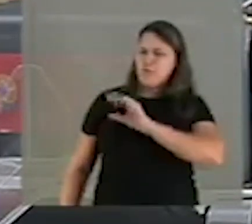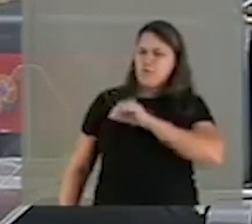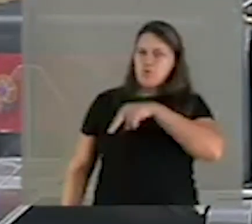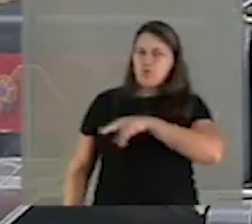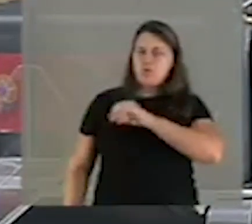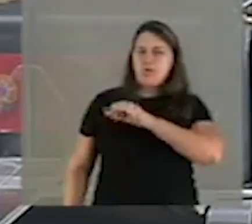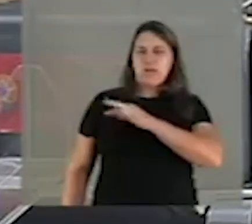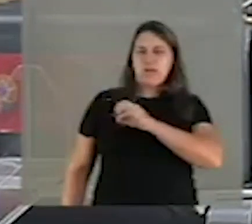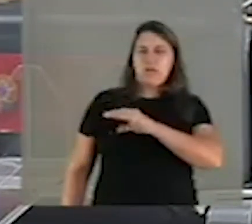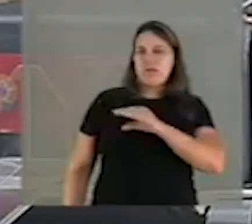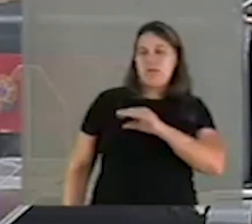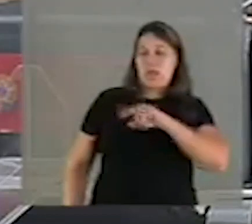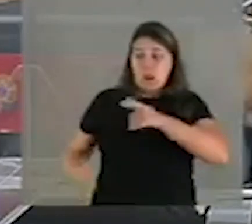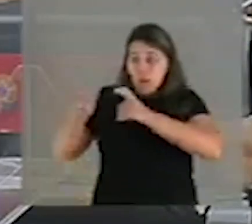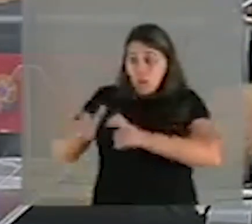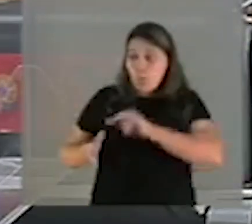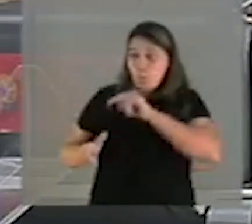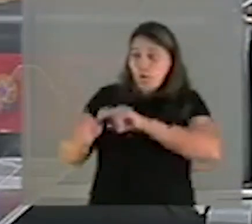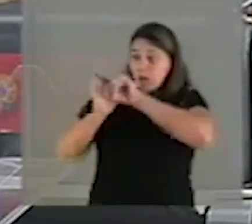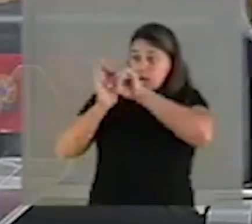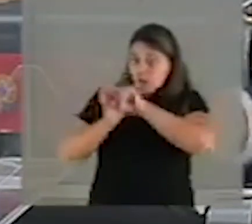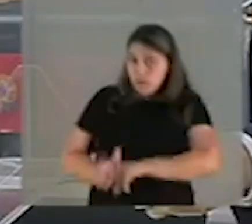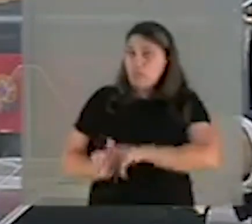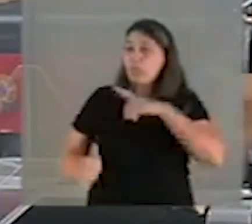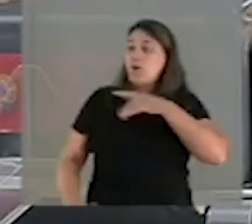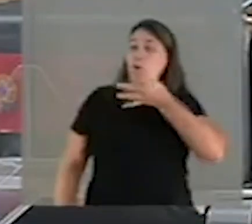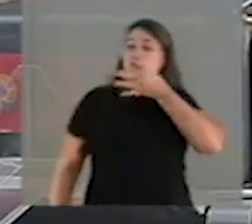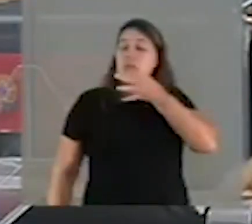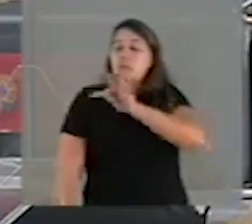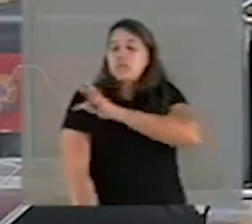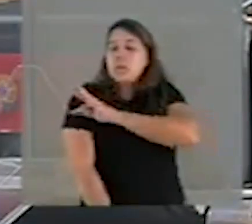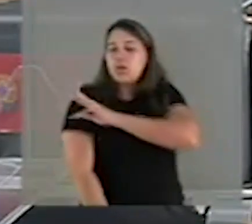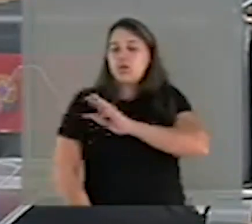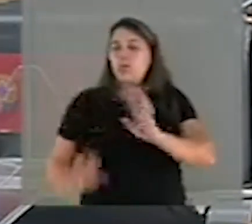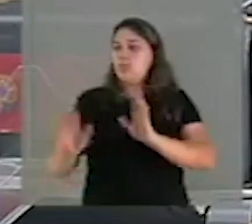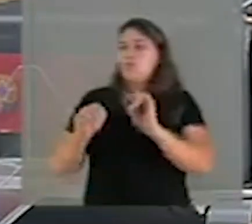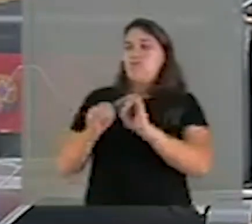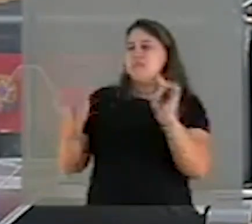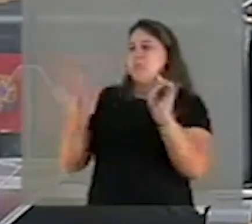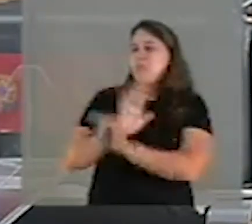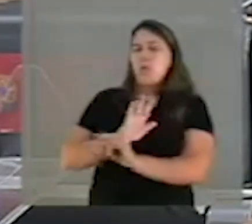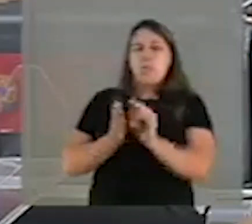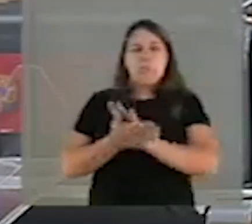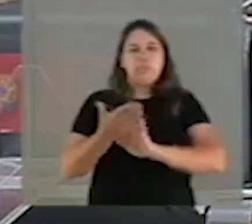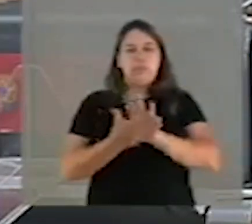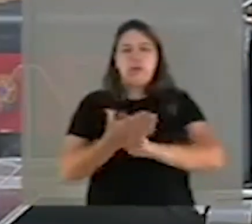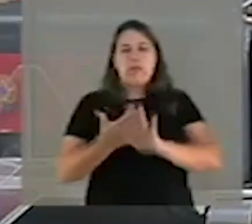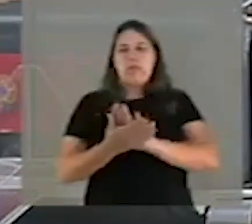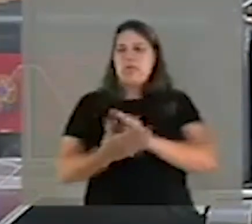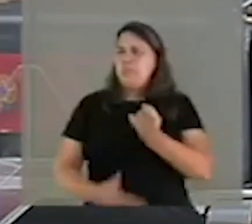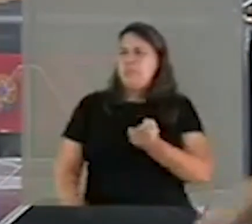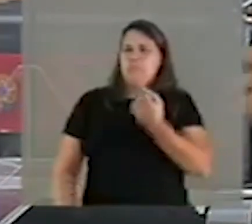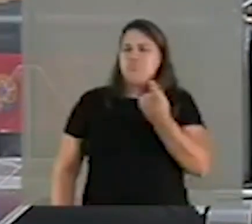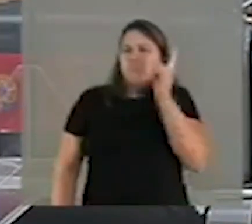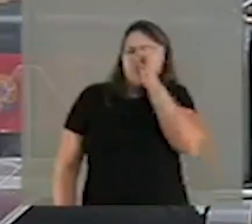lugar onde é um órgão consultivo que emite opinião técnica. E eu não estou fazendo nenhuma pergunta aqui capciosa, não.